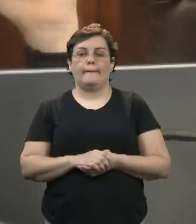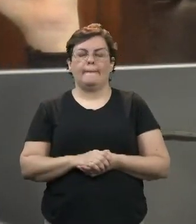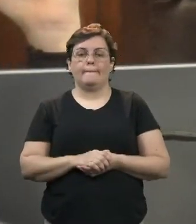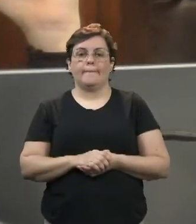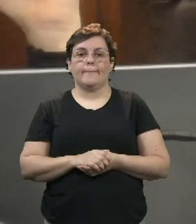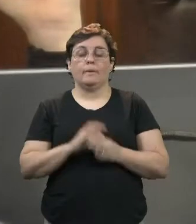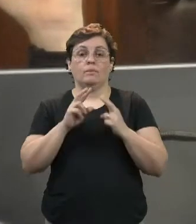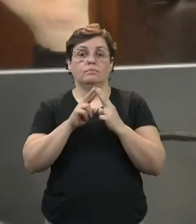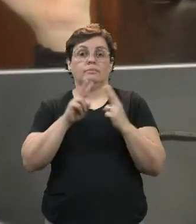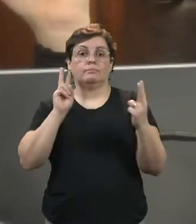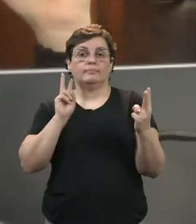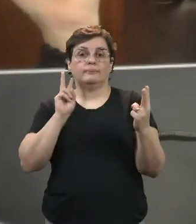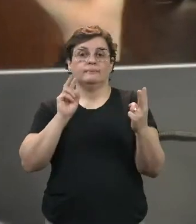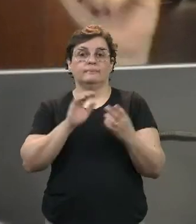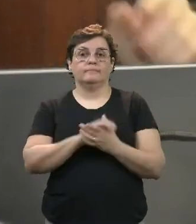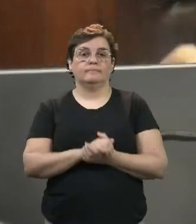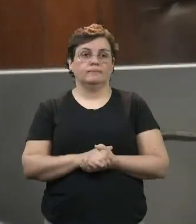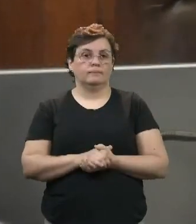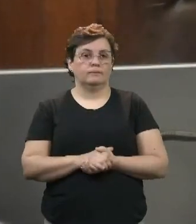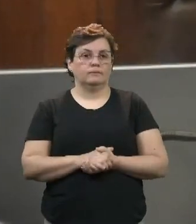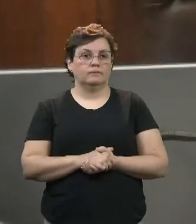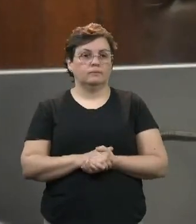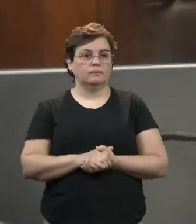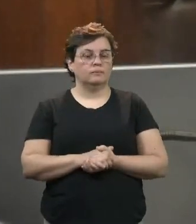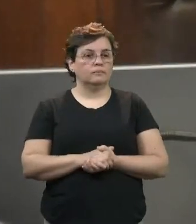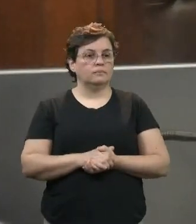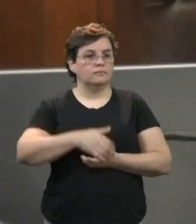remotamente acho que vai falar